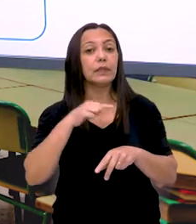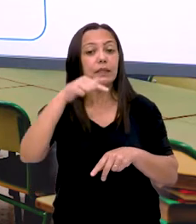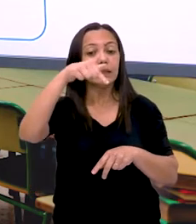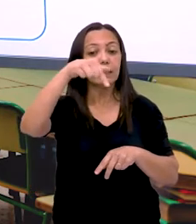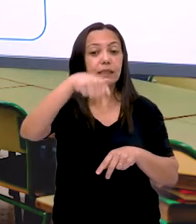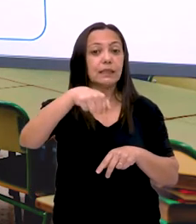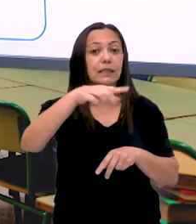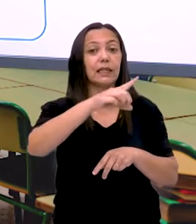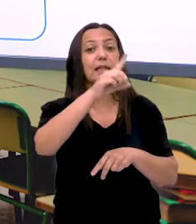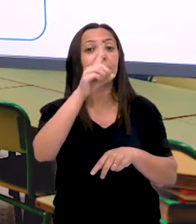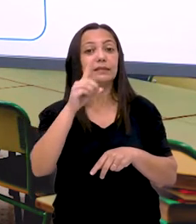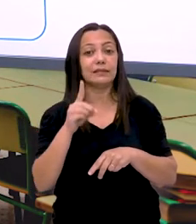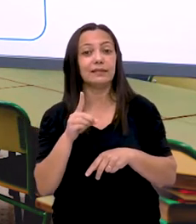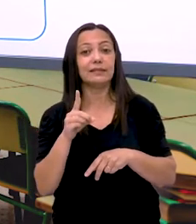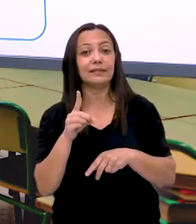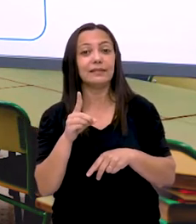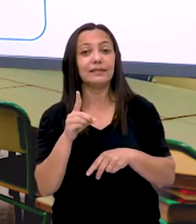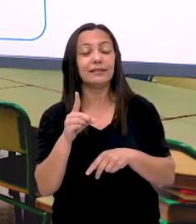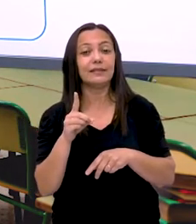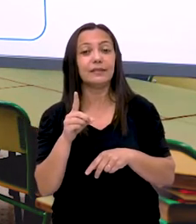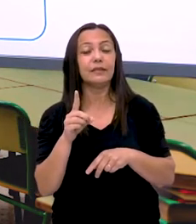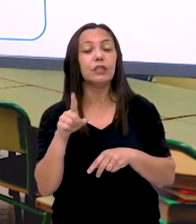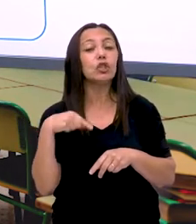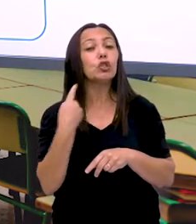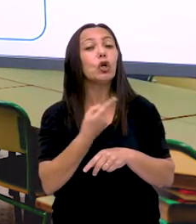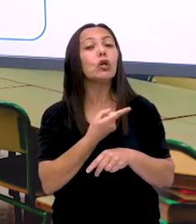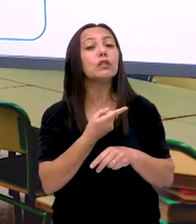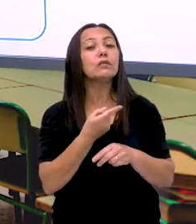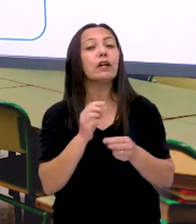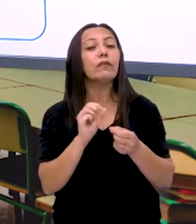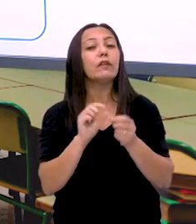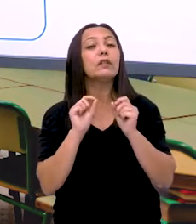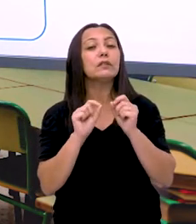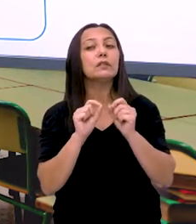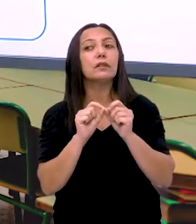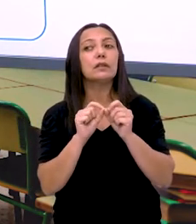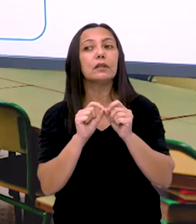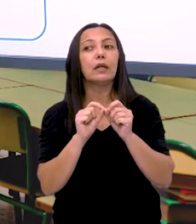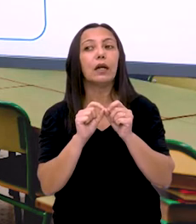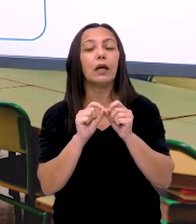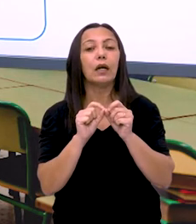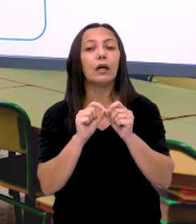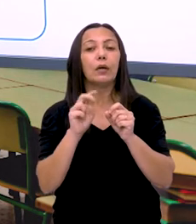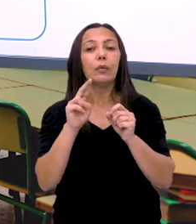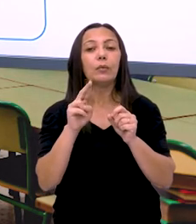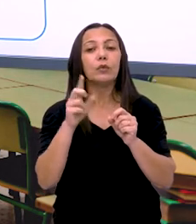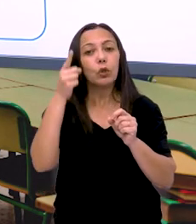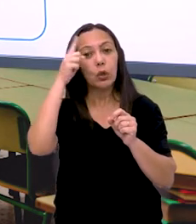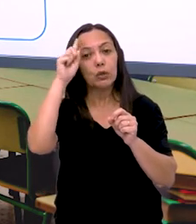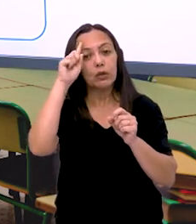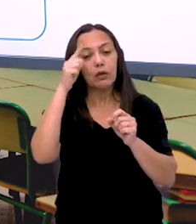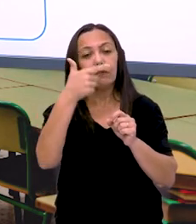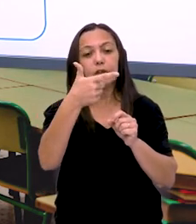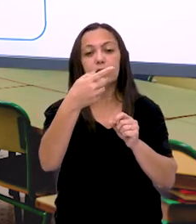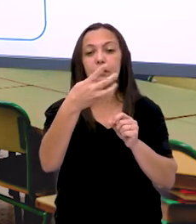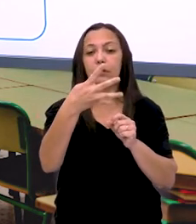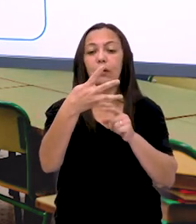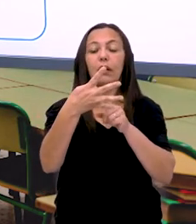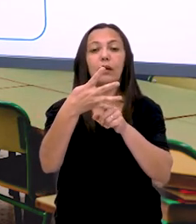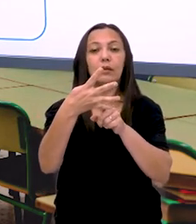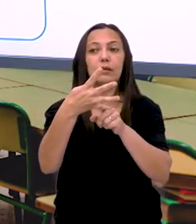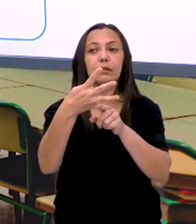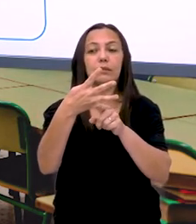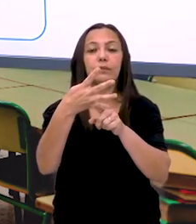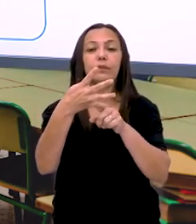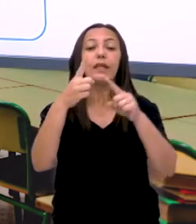sete dias. Então, o que é que nós vamos fazer? Pegamos o resultado de cada dia. Que é vinte